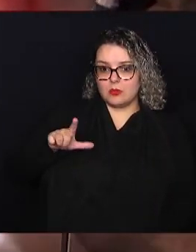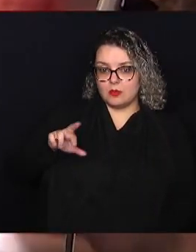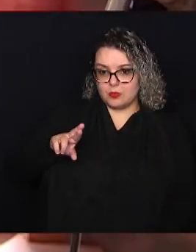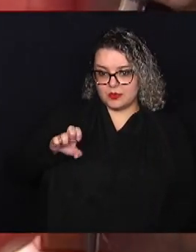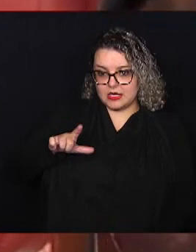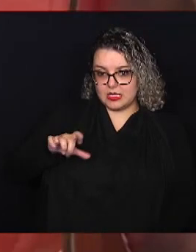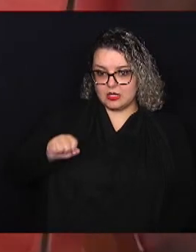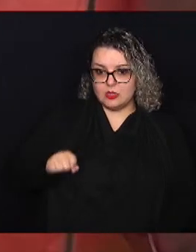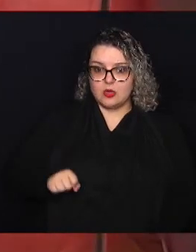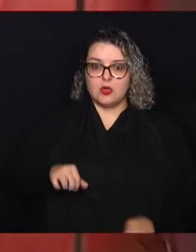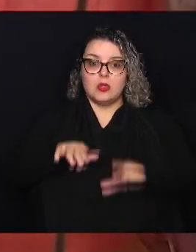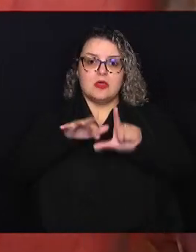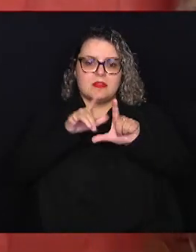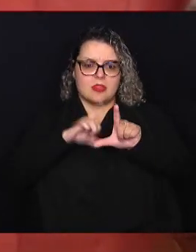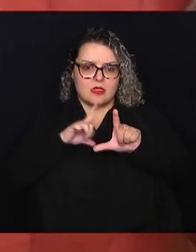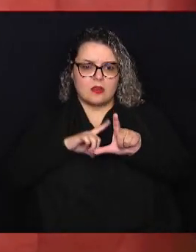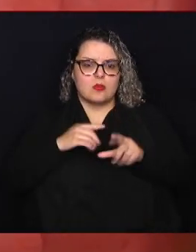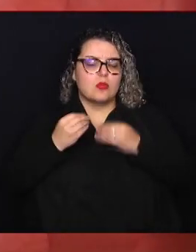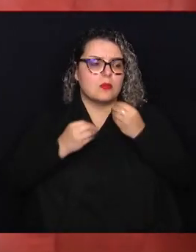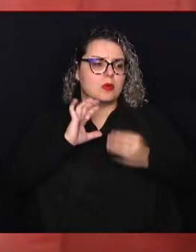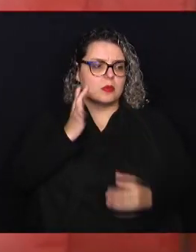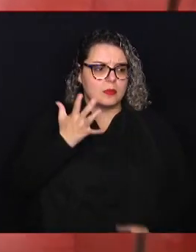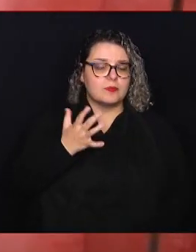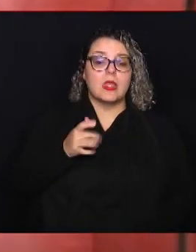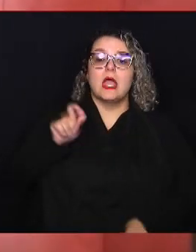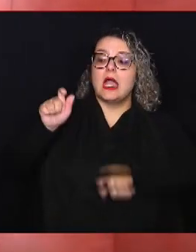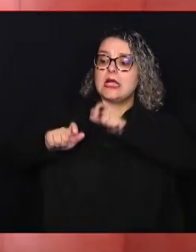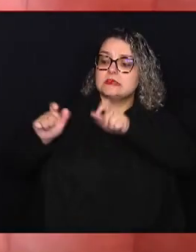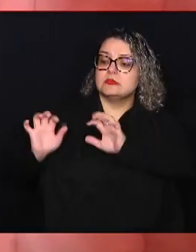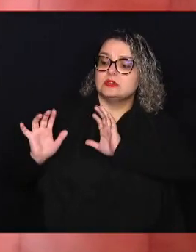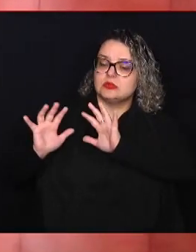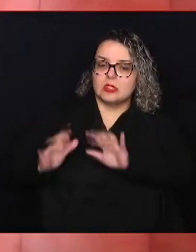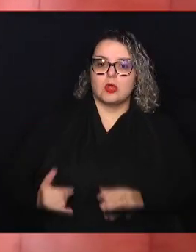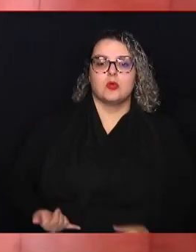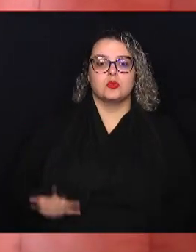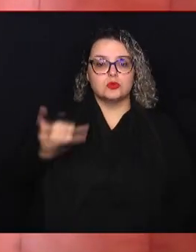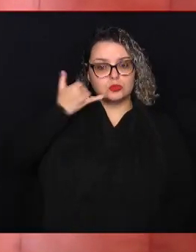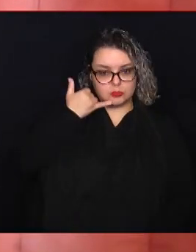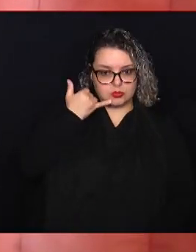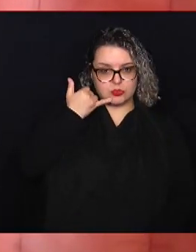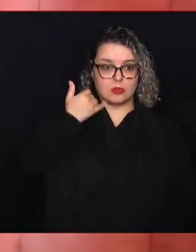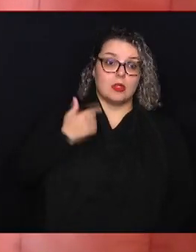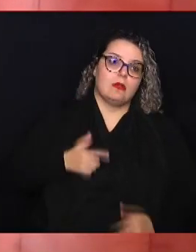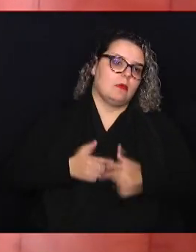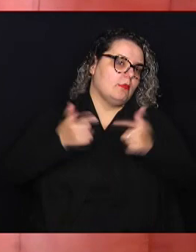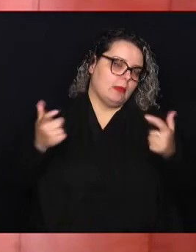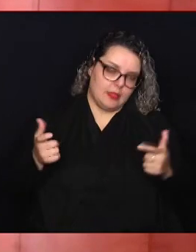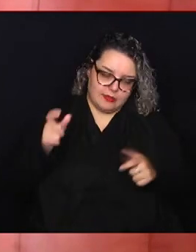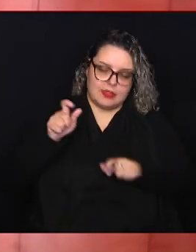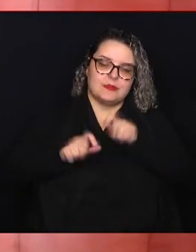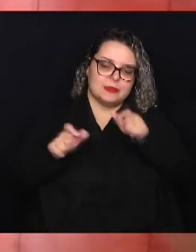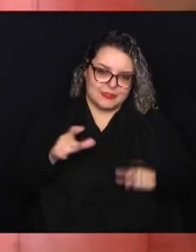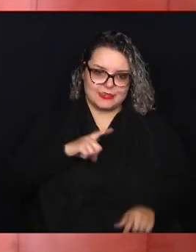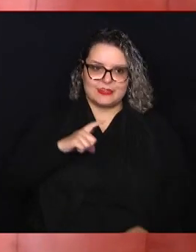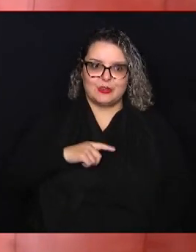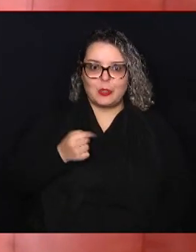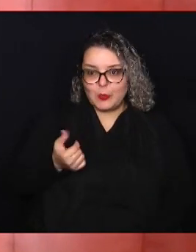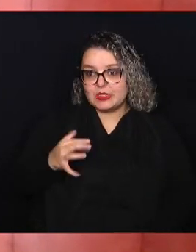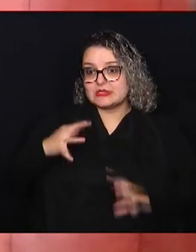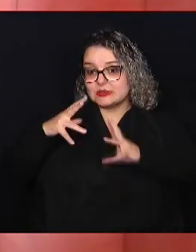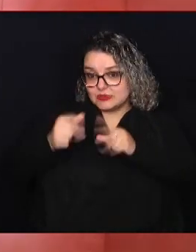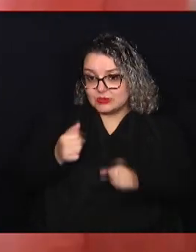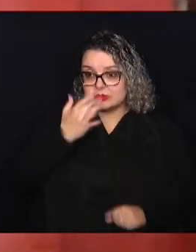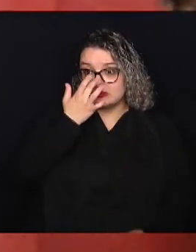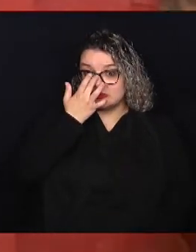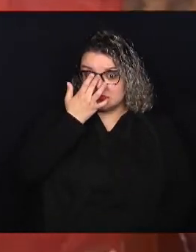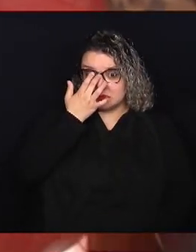vir aqui. Como que funciona isso? Exato. As pessoas podem chegar aqui com seus celulares, que hoje a maioria das pessoas tem, né, quase que totalidade. Ela